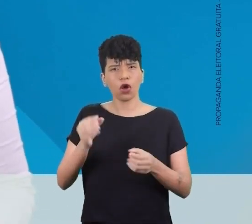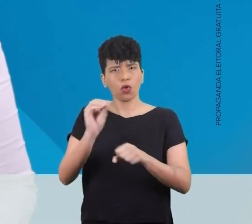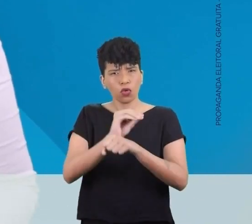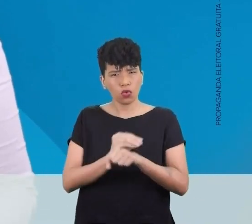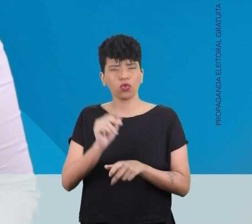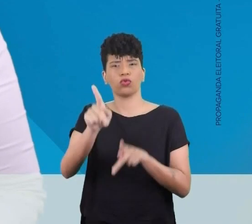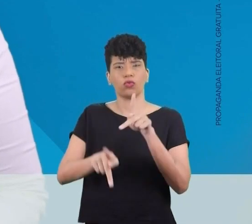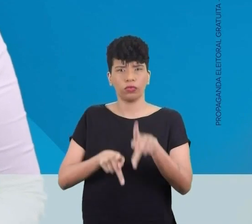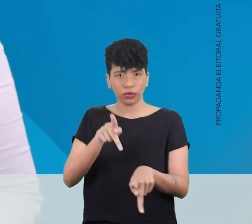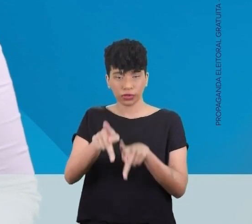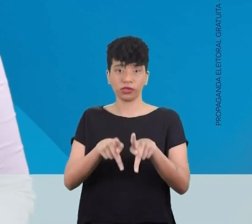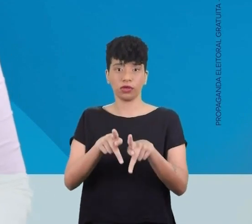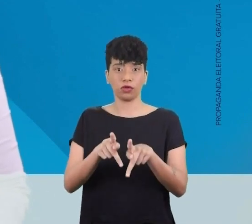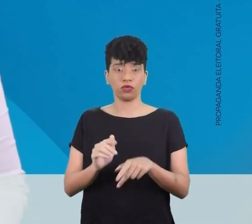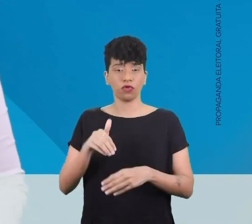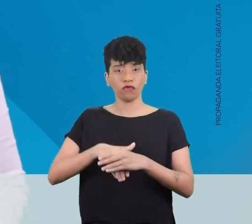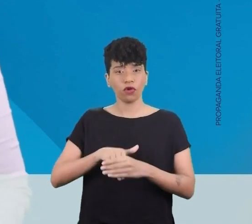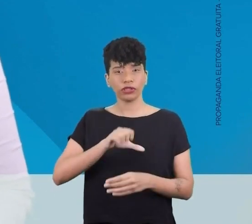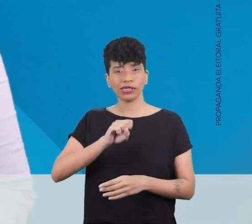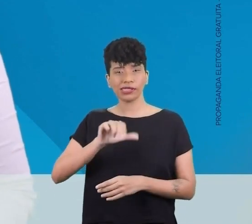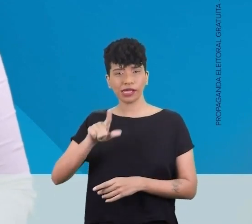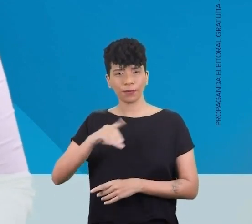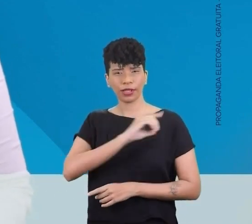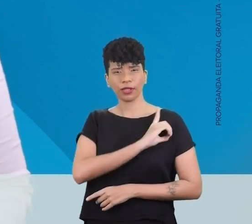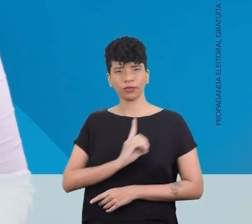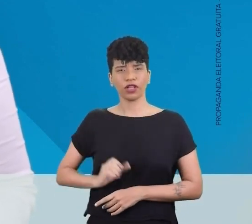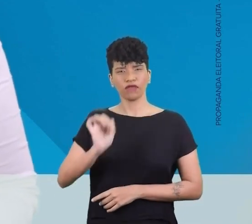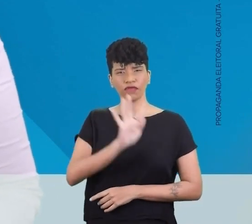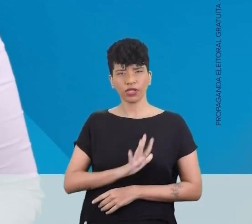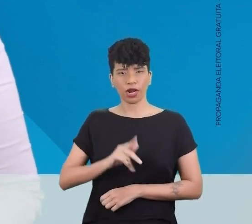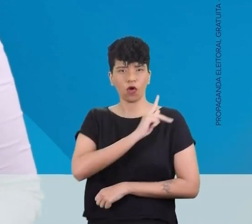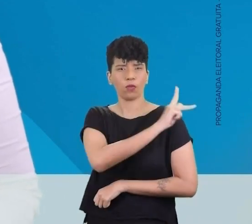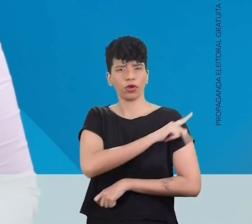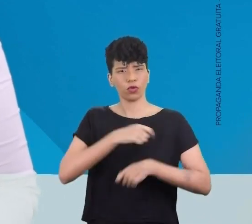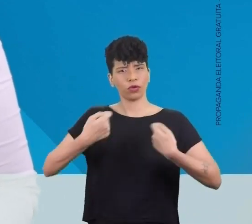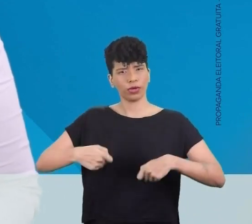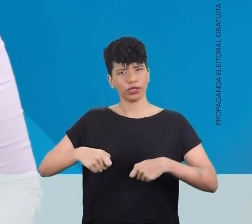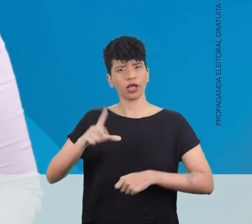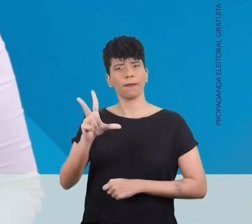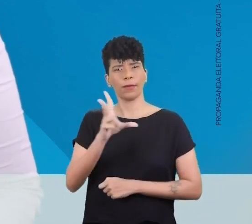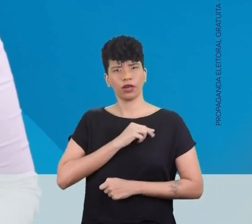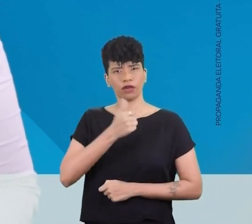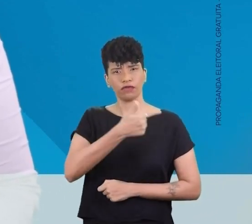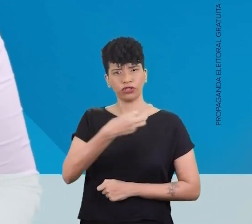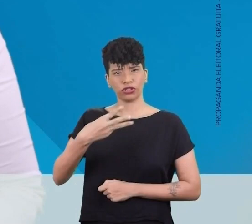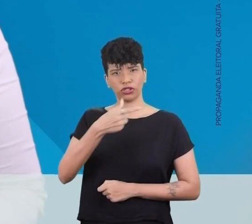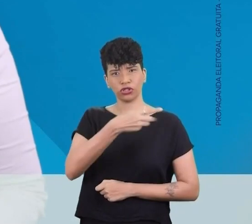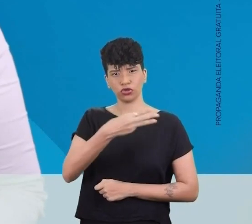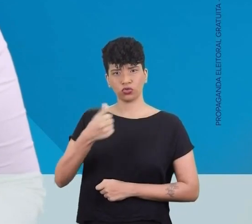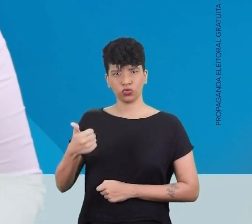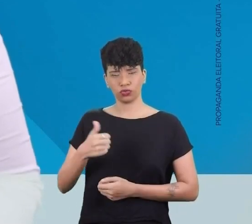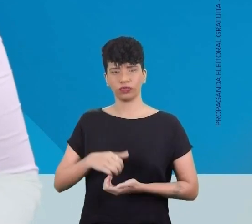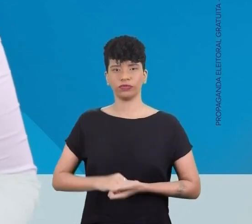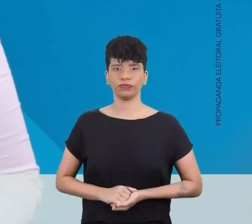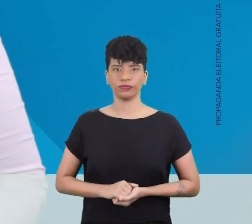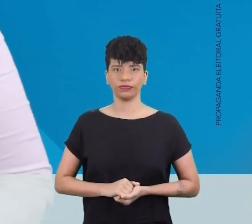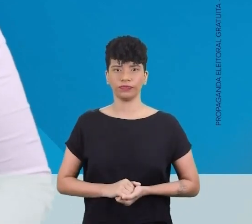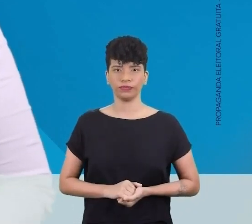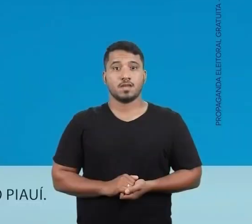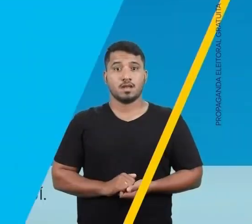que atendam às reais necessidades da população. Vote Samia Cristina, deputada federal. O Piauí precisa, o Piauí merece.